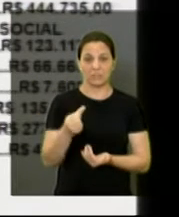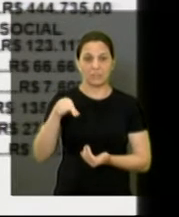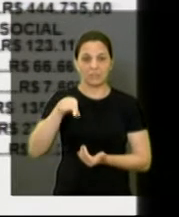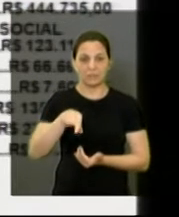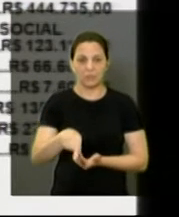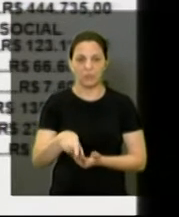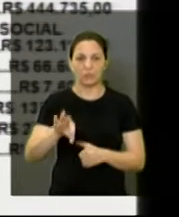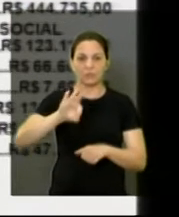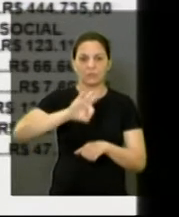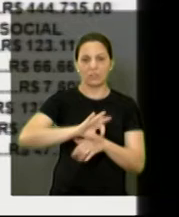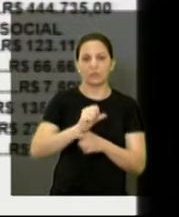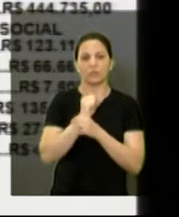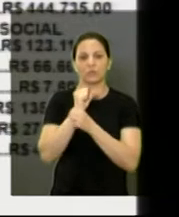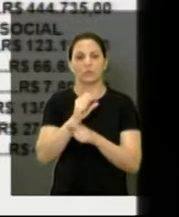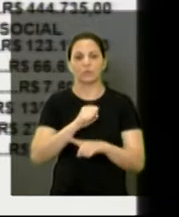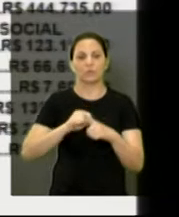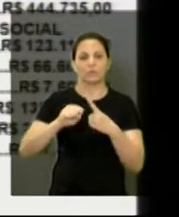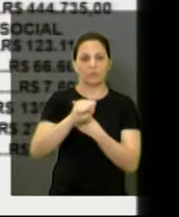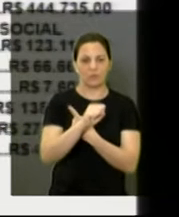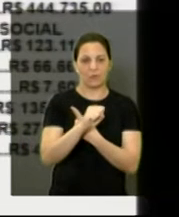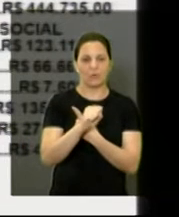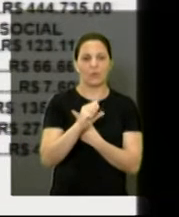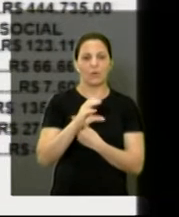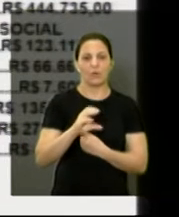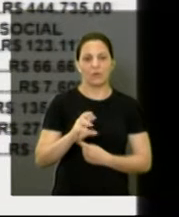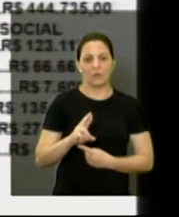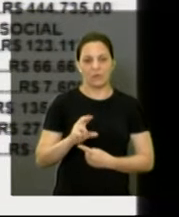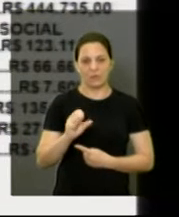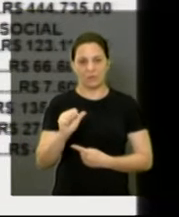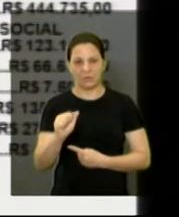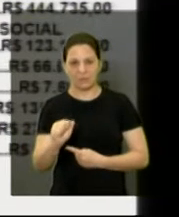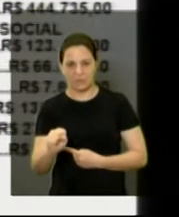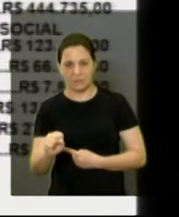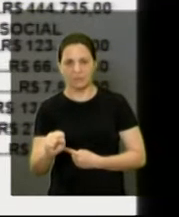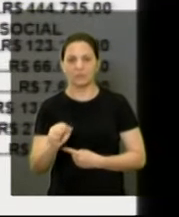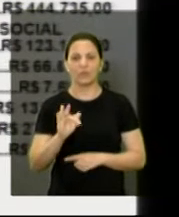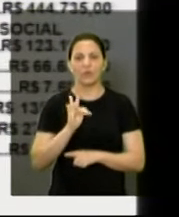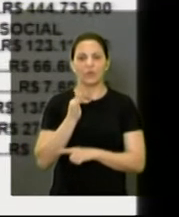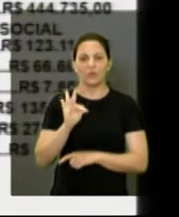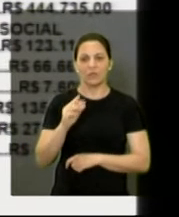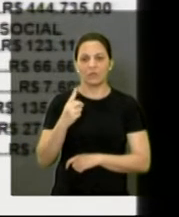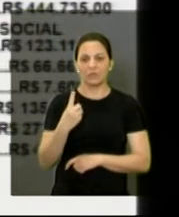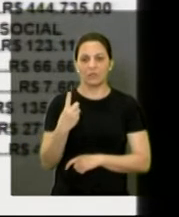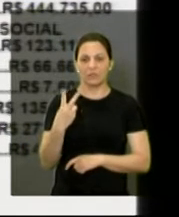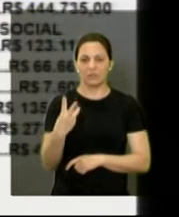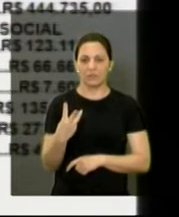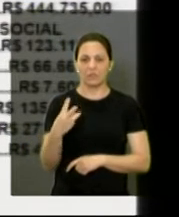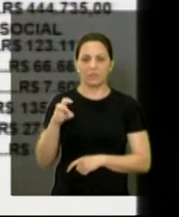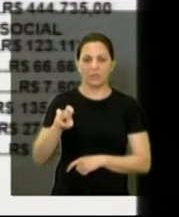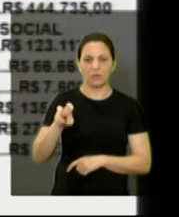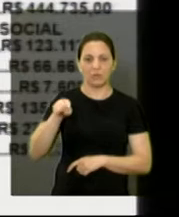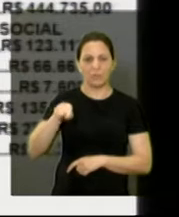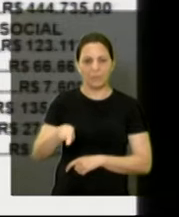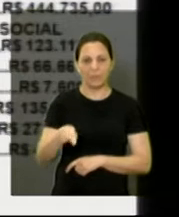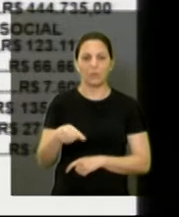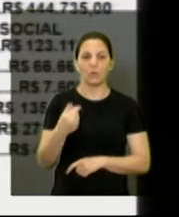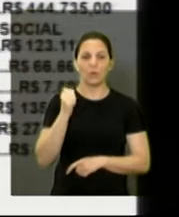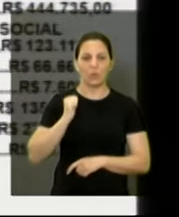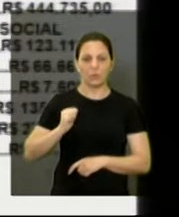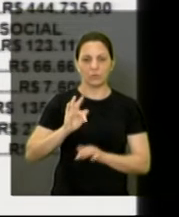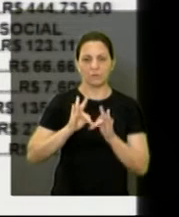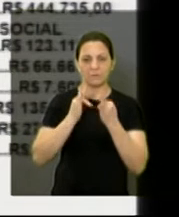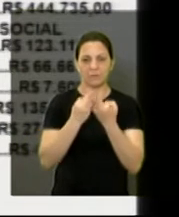Centro de Proteção Social, 7 mil. CRAS Federal, 135 mil. CRAS IGD Bolsa Família,